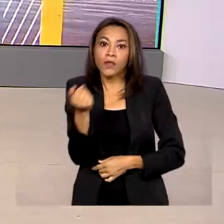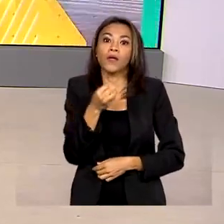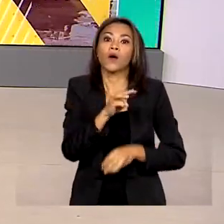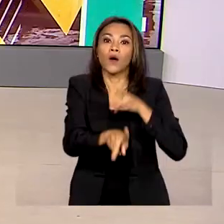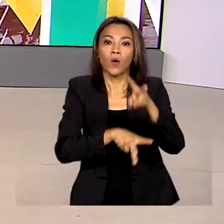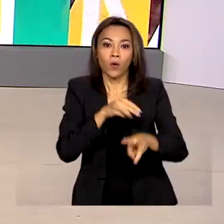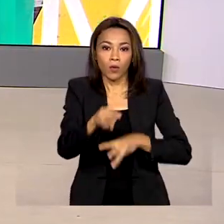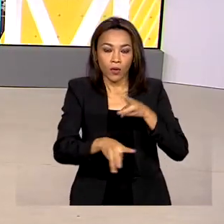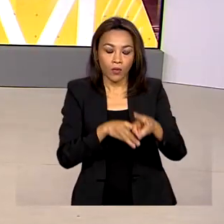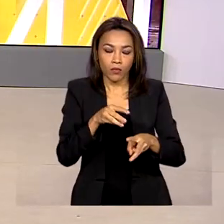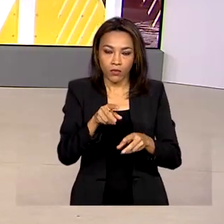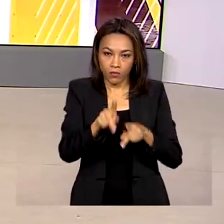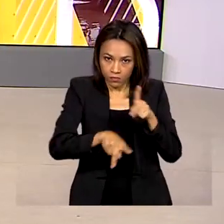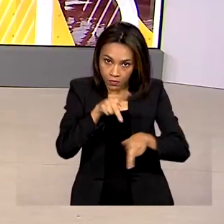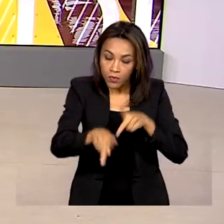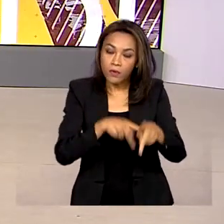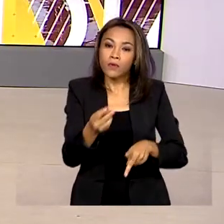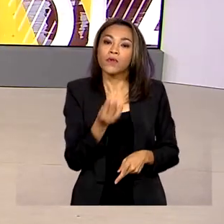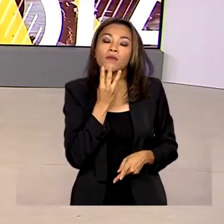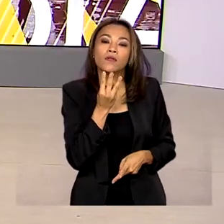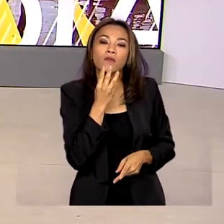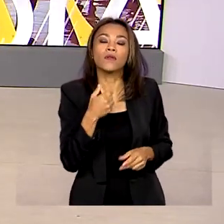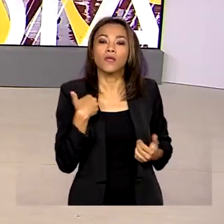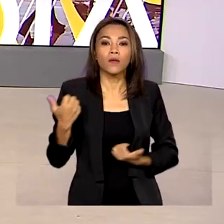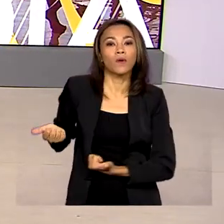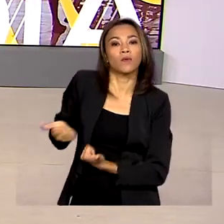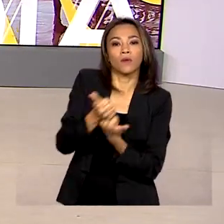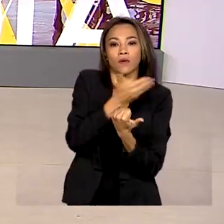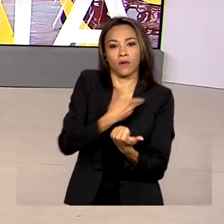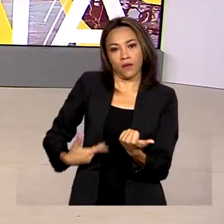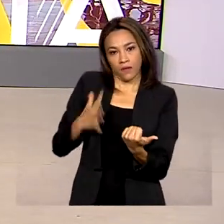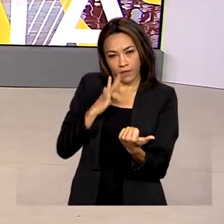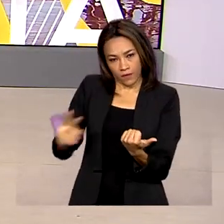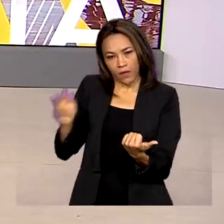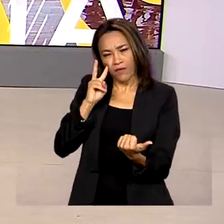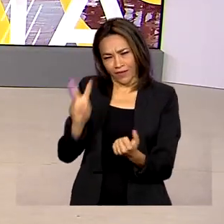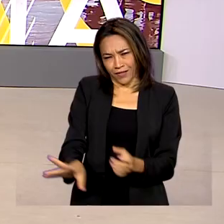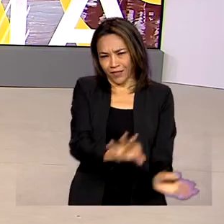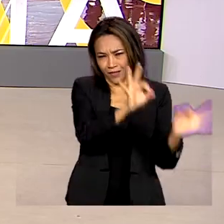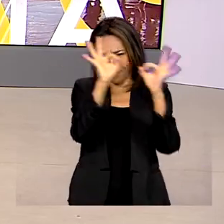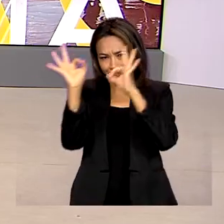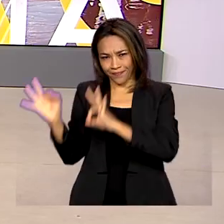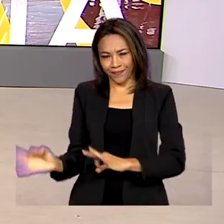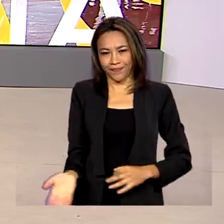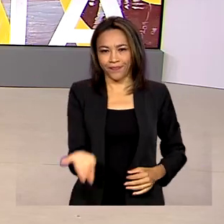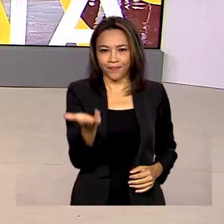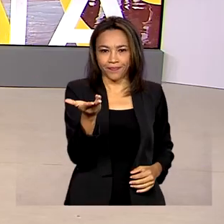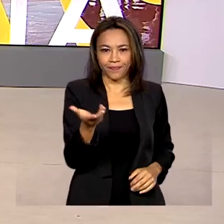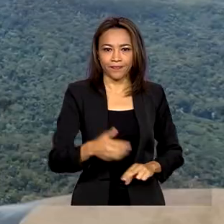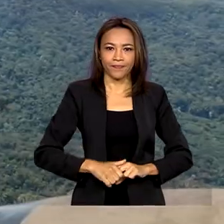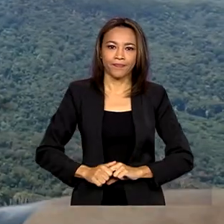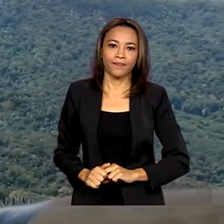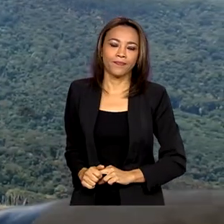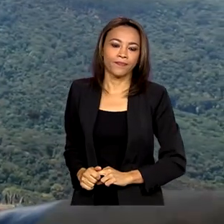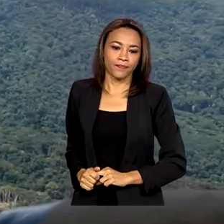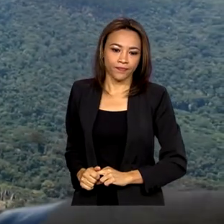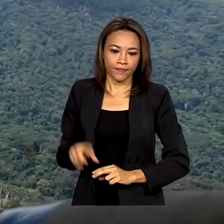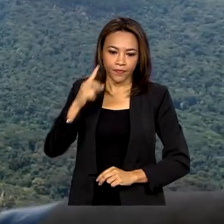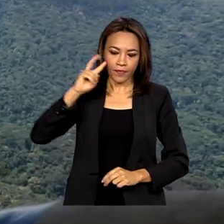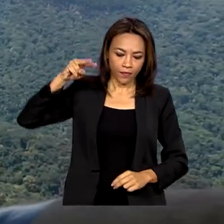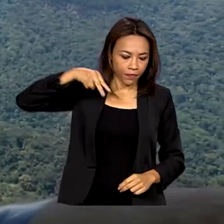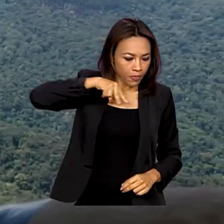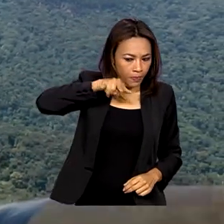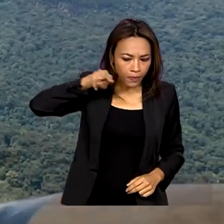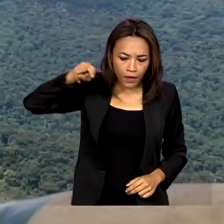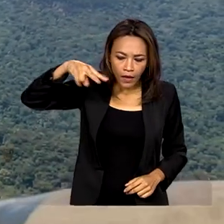Surucucu e as ações de ajuda do governo federal ao povo indígena. Veja na reportagem de Ana Graziella Aguiar. De cima